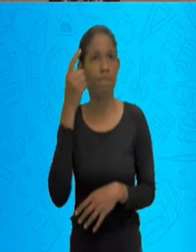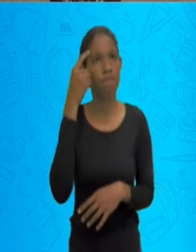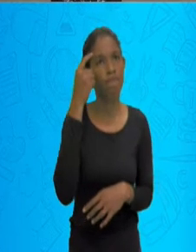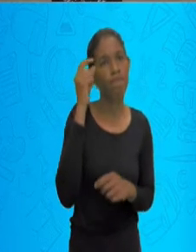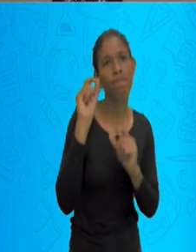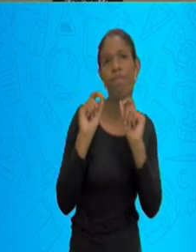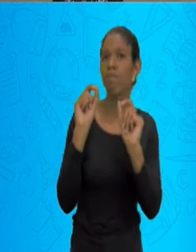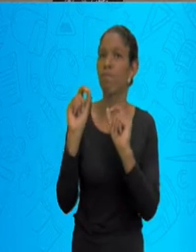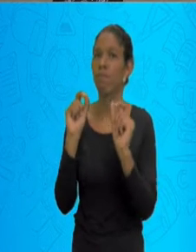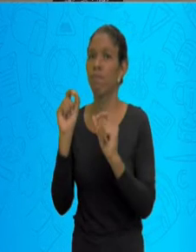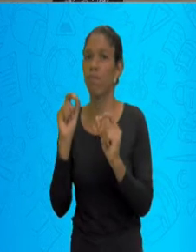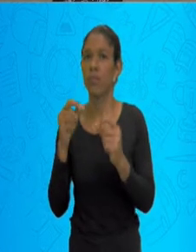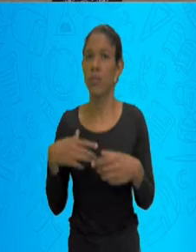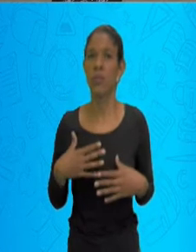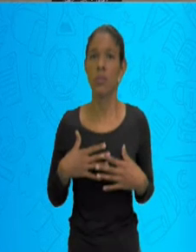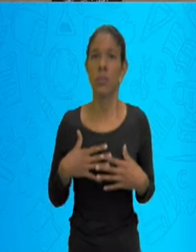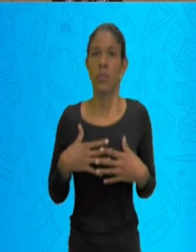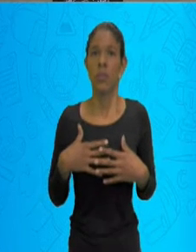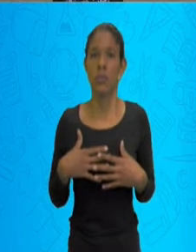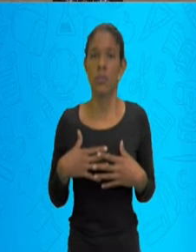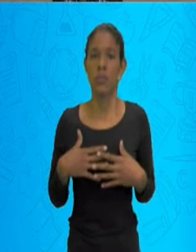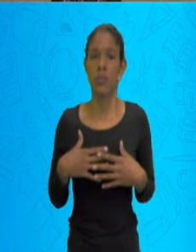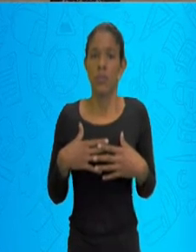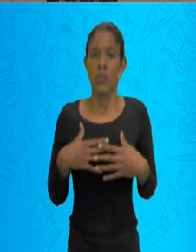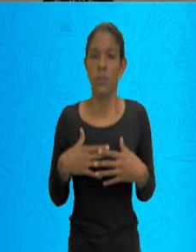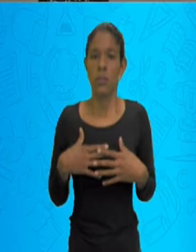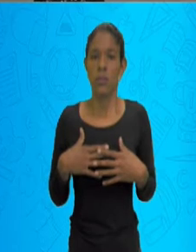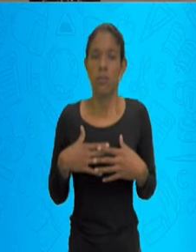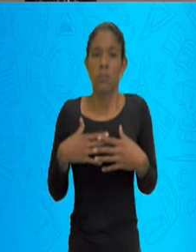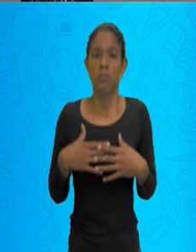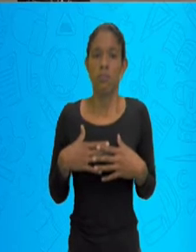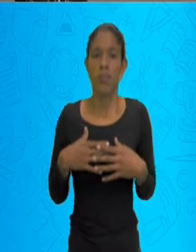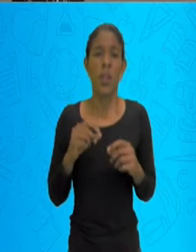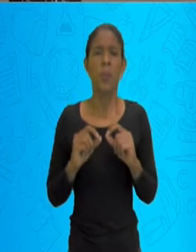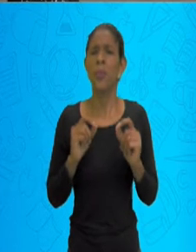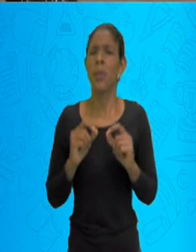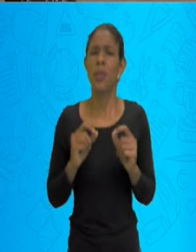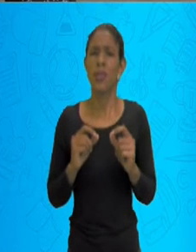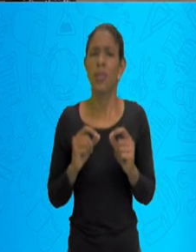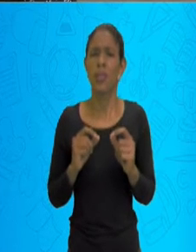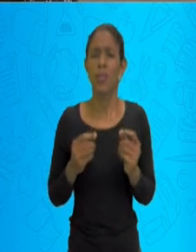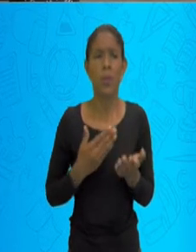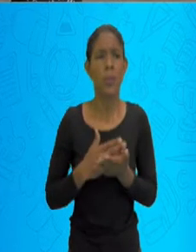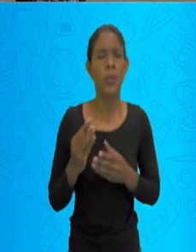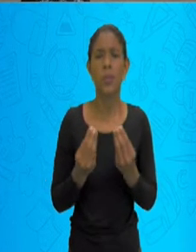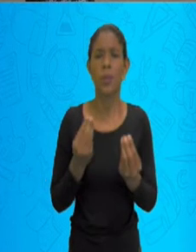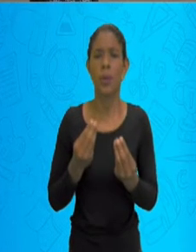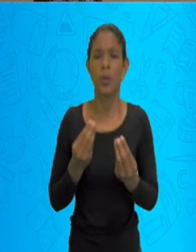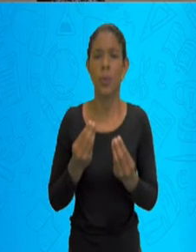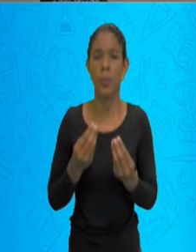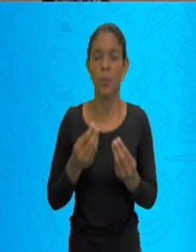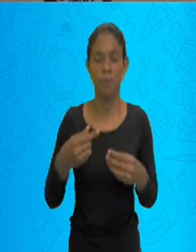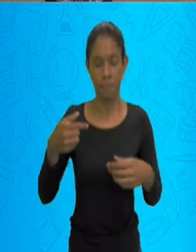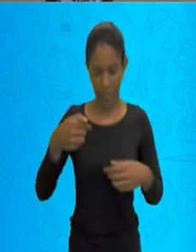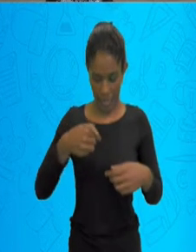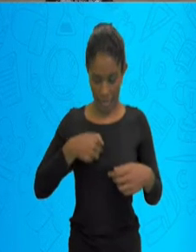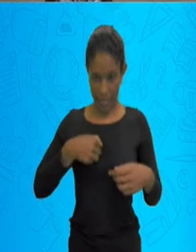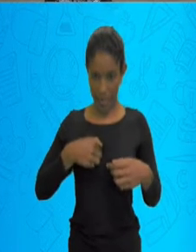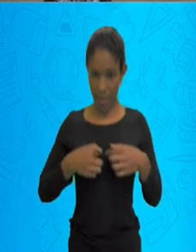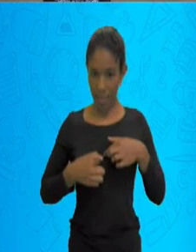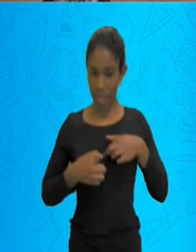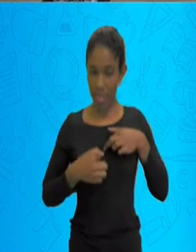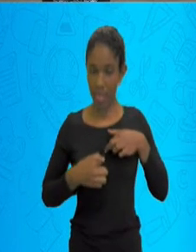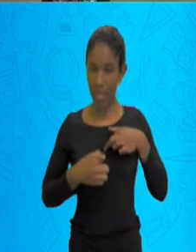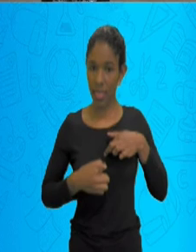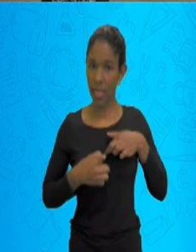soluço, esse soluço é disparado com a irritação de um nervo chamado frênico, que depende da